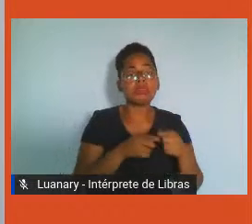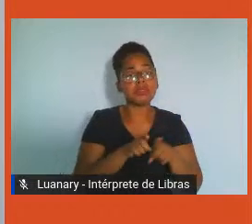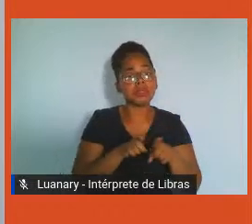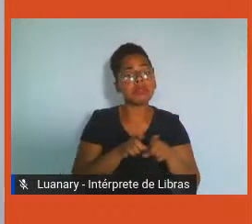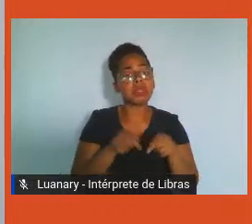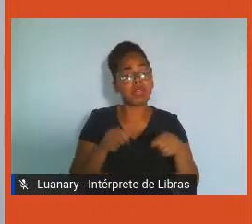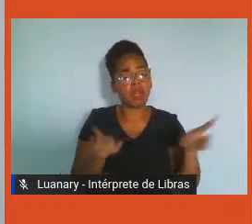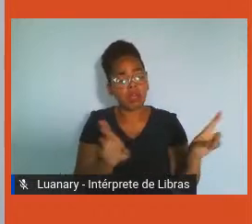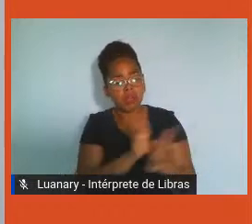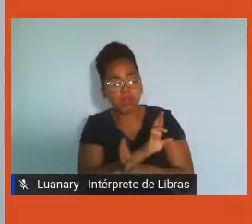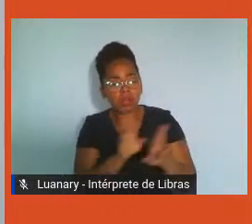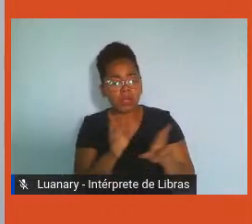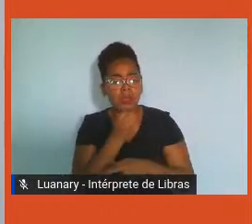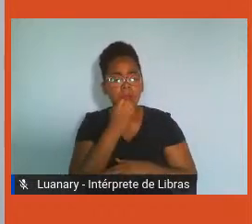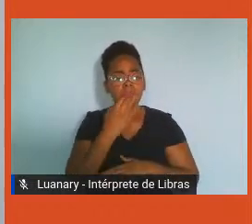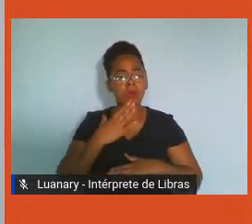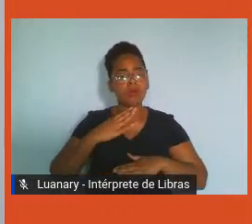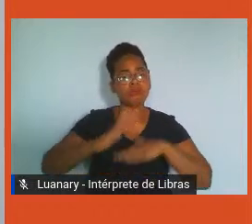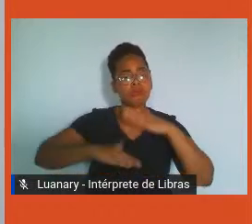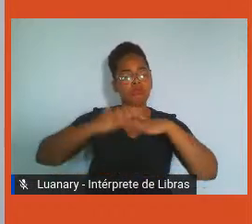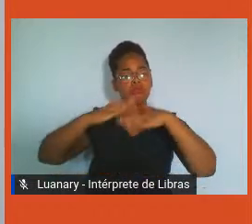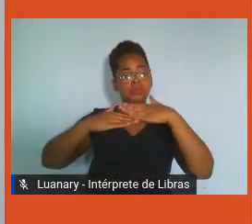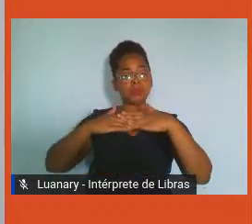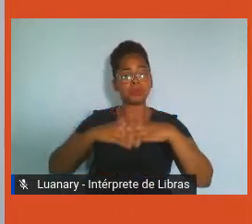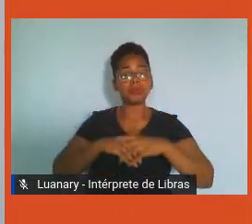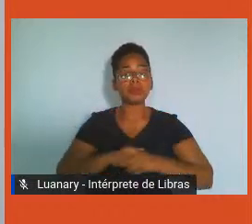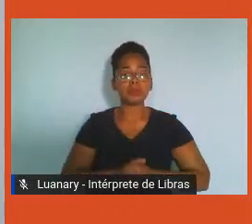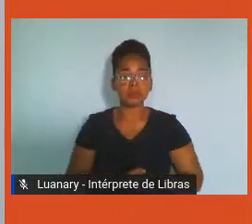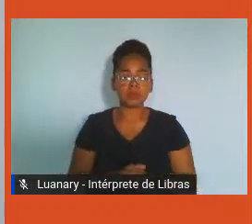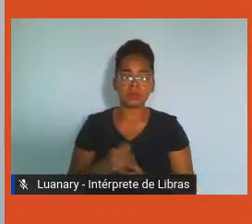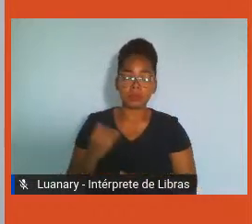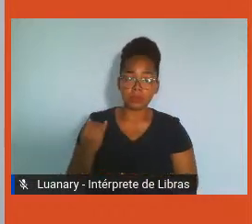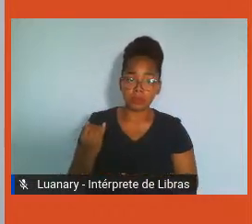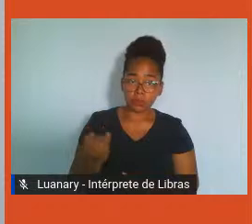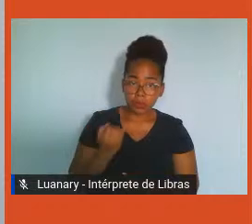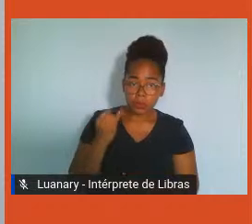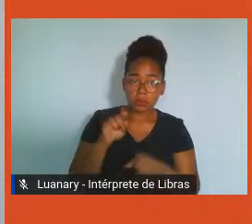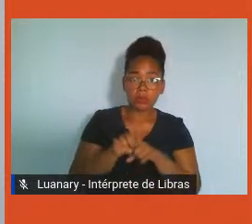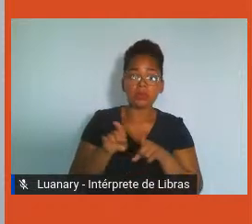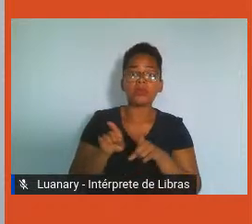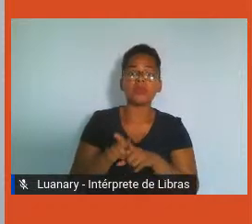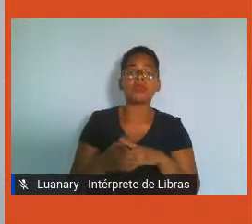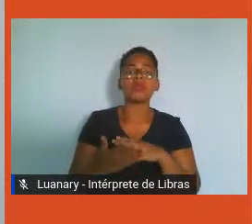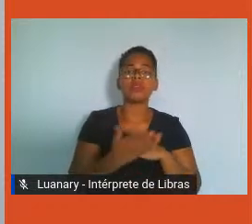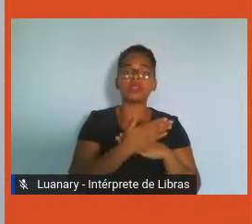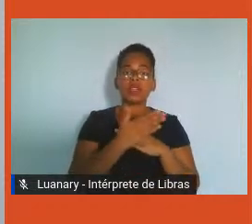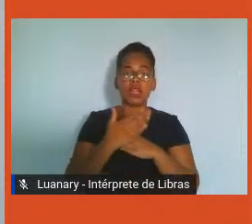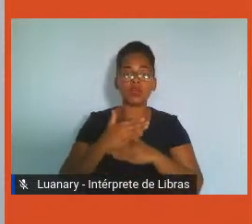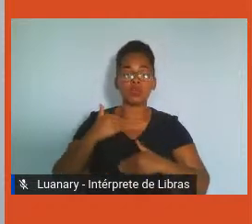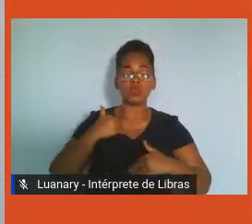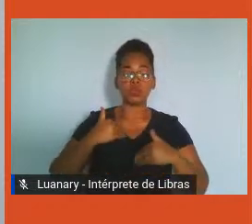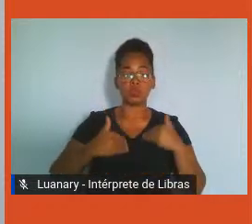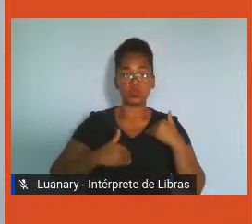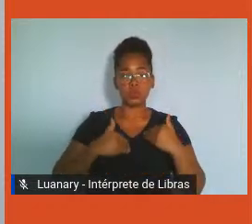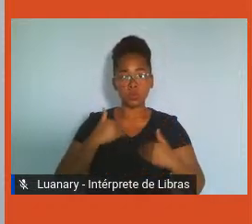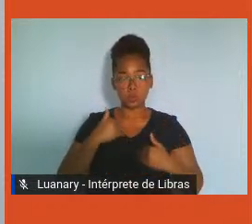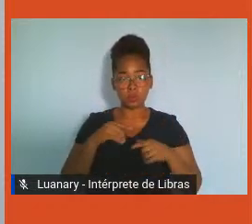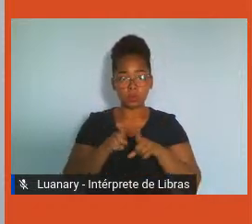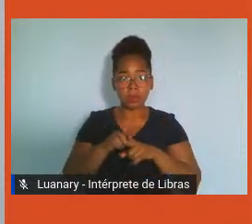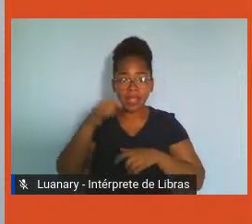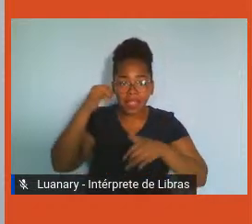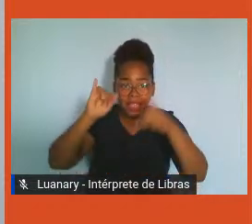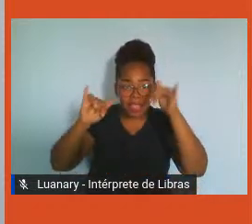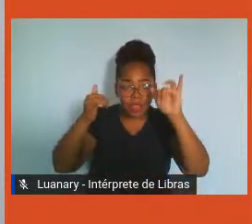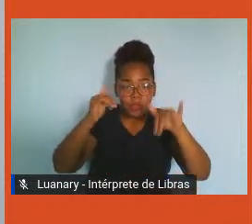produtividade. Isso ajuda nessa autoconhecimento corporal e também nesse conforto emocional. Um outro exemplo, se